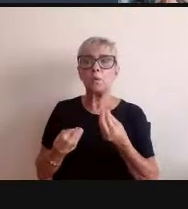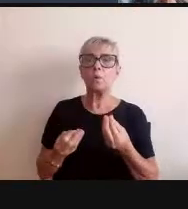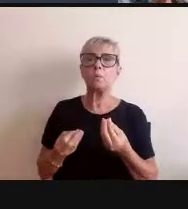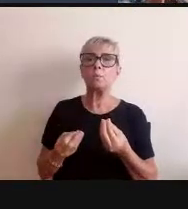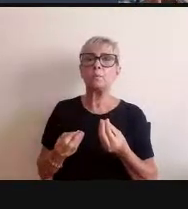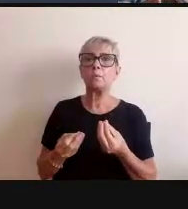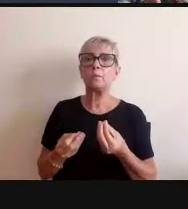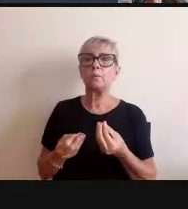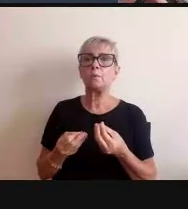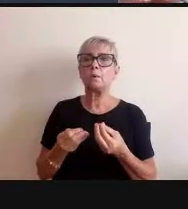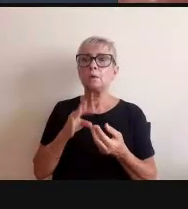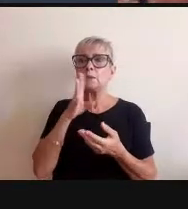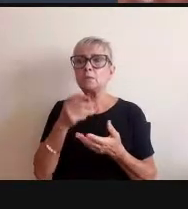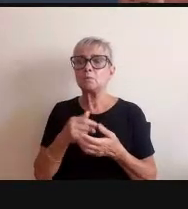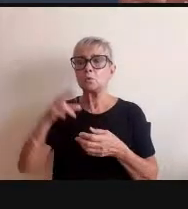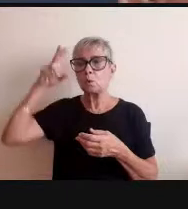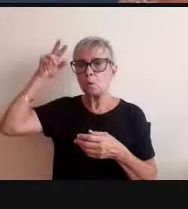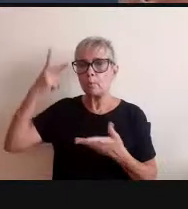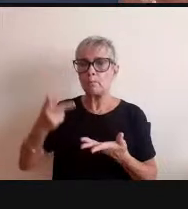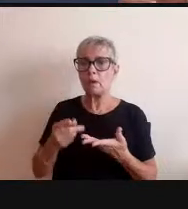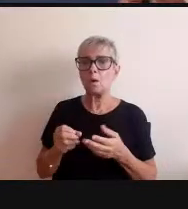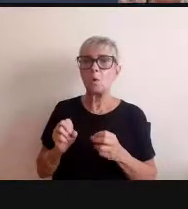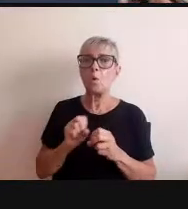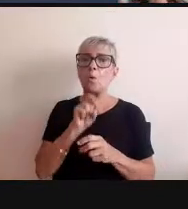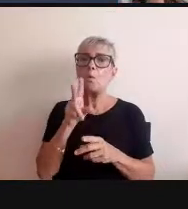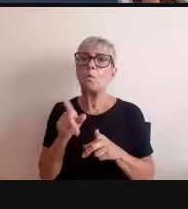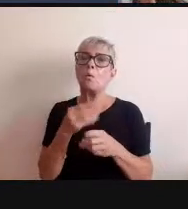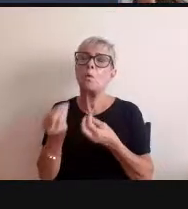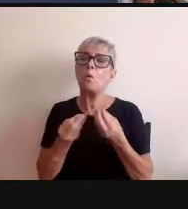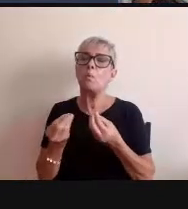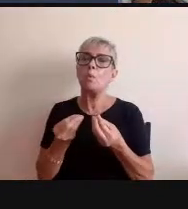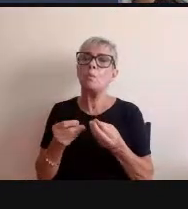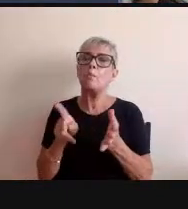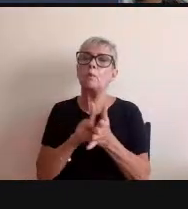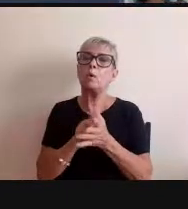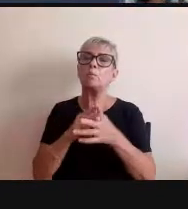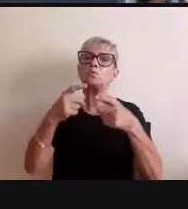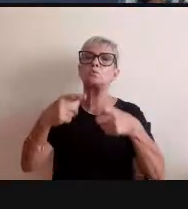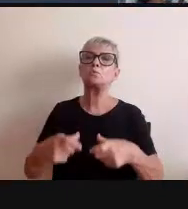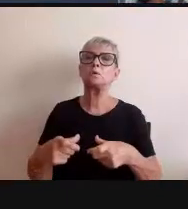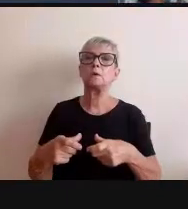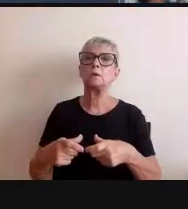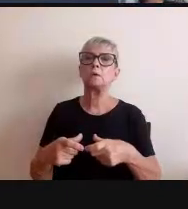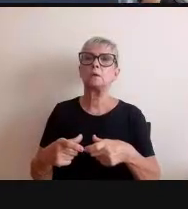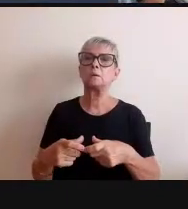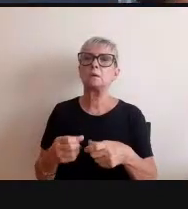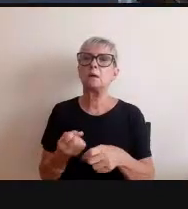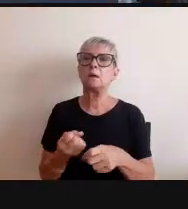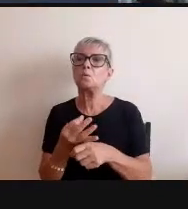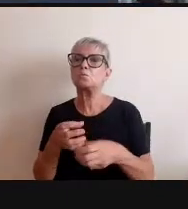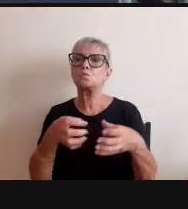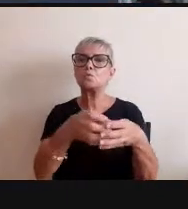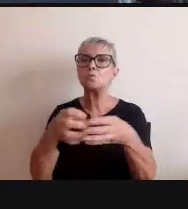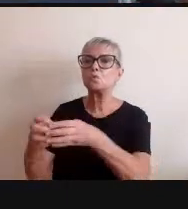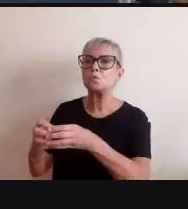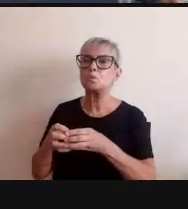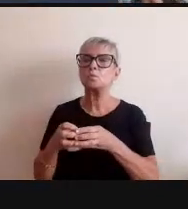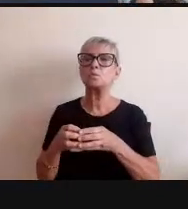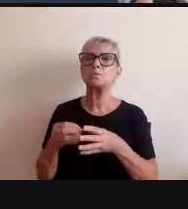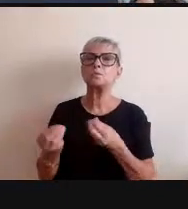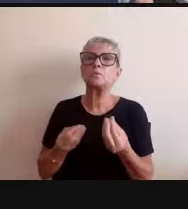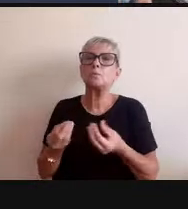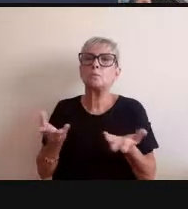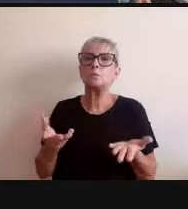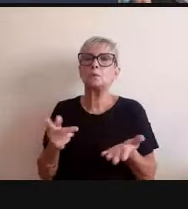euforia global ou uma euforia localizada né para determinados grupos e por aí vai então